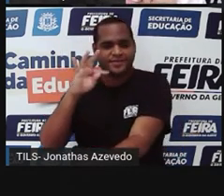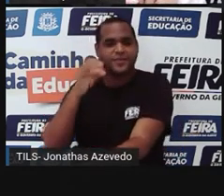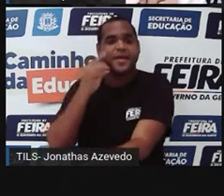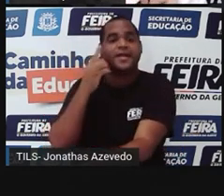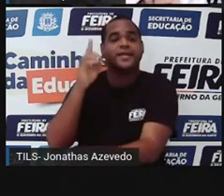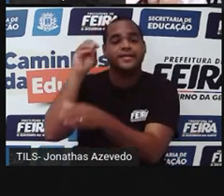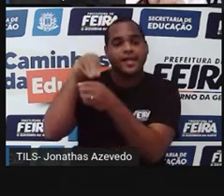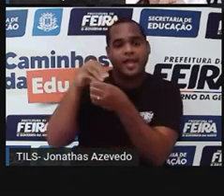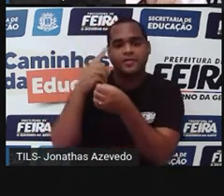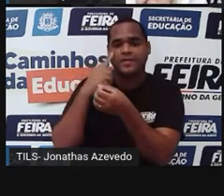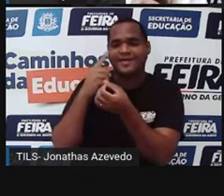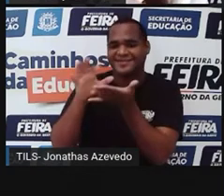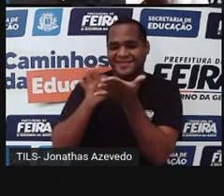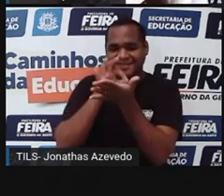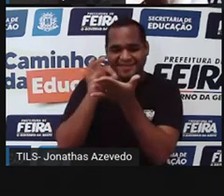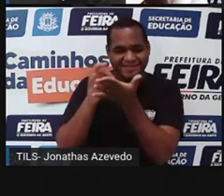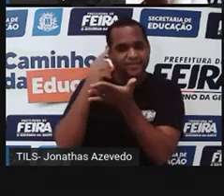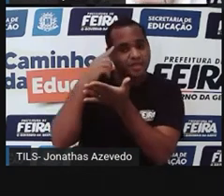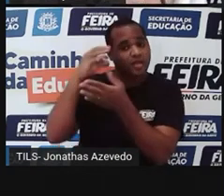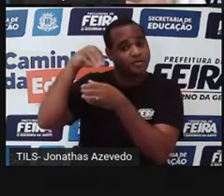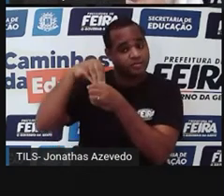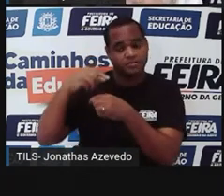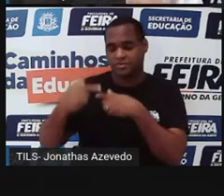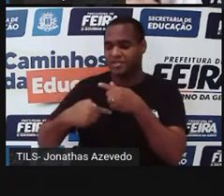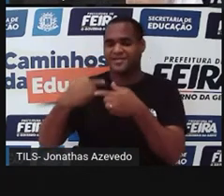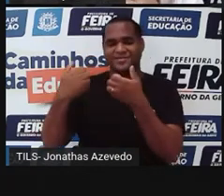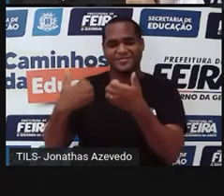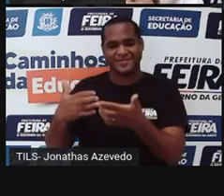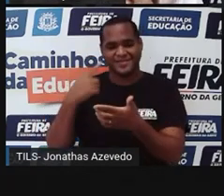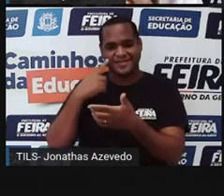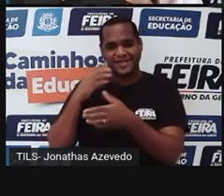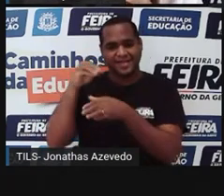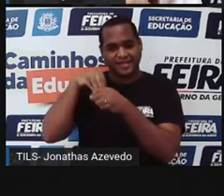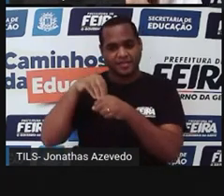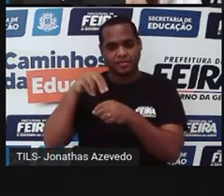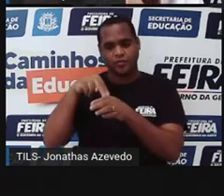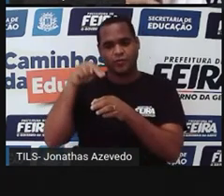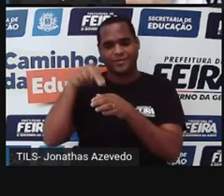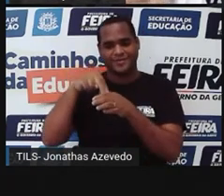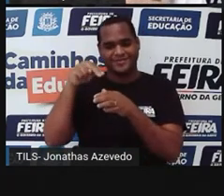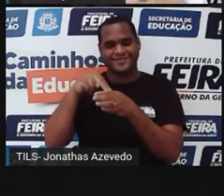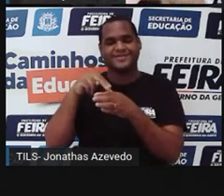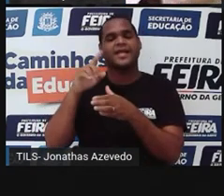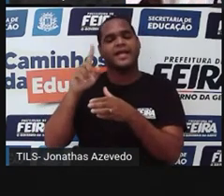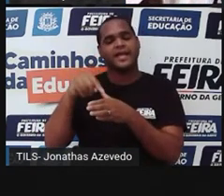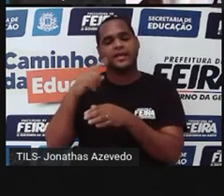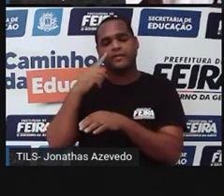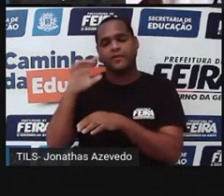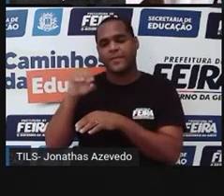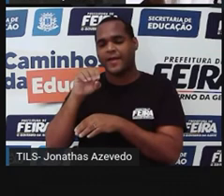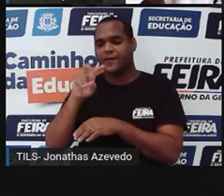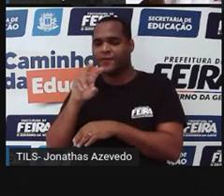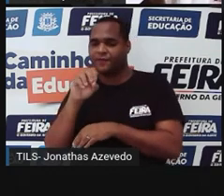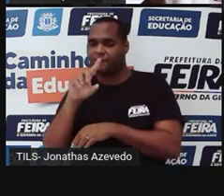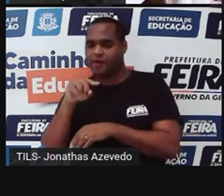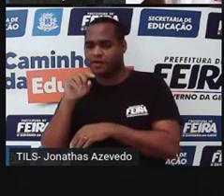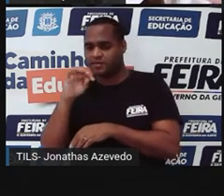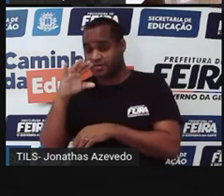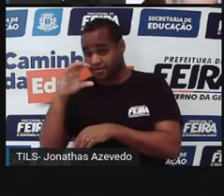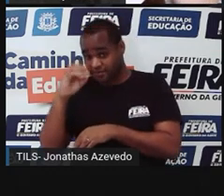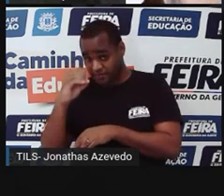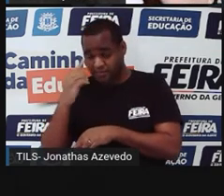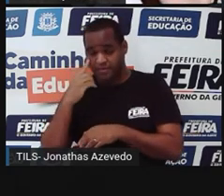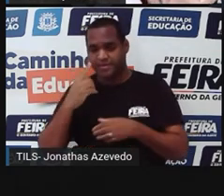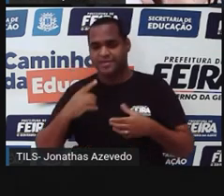genético daquela pessoa que doou, né? Porque o material genético está dentro do núcleo da célula. Se eu pego um ovócito de outra pessoa e coloco o